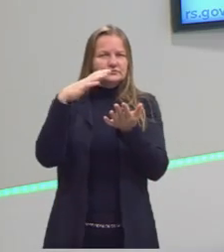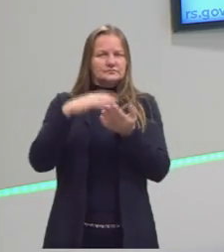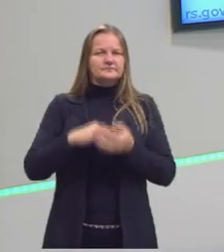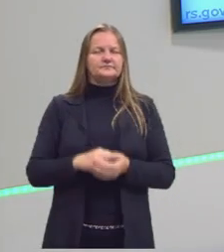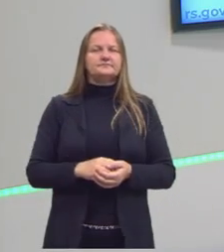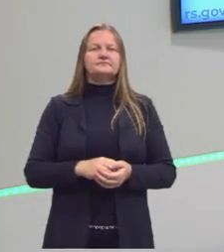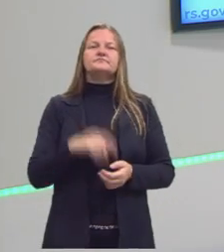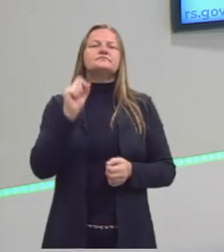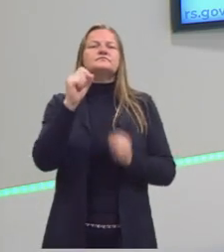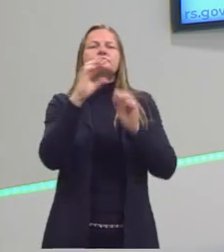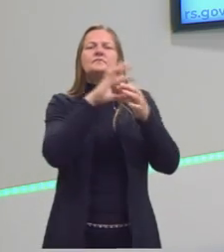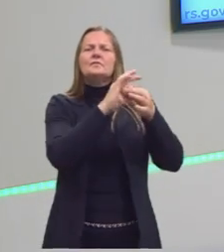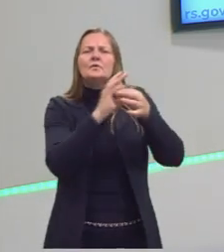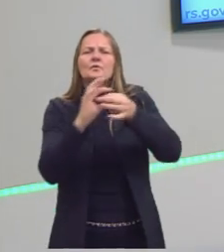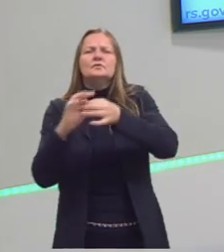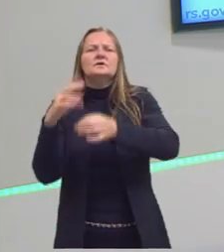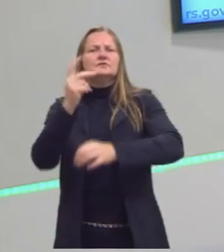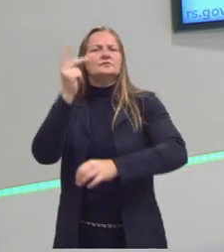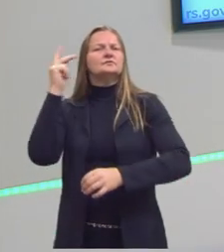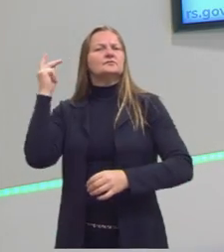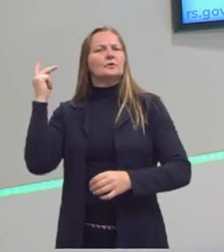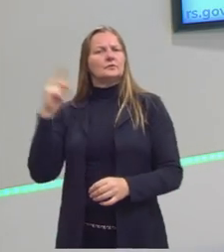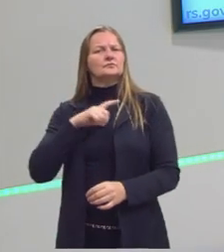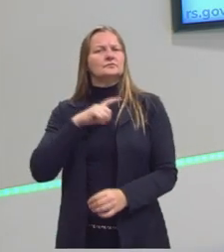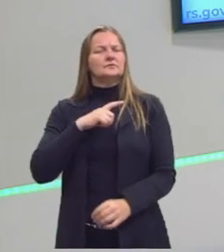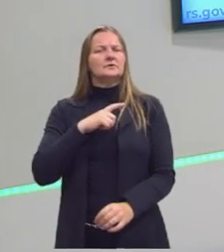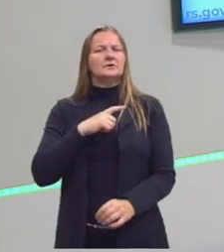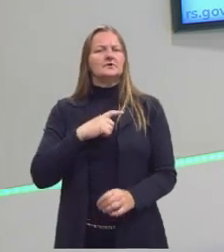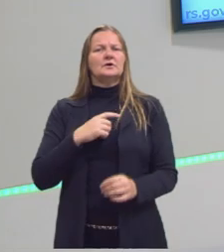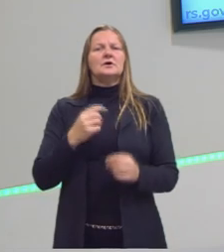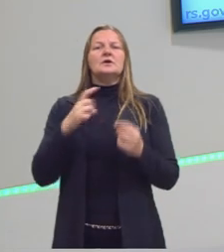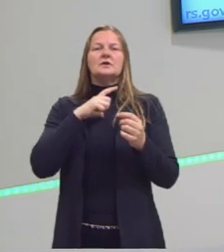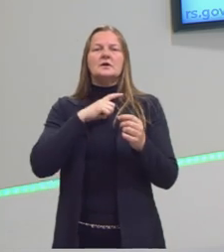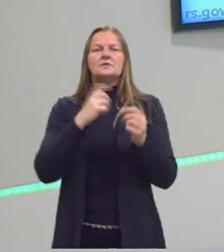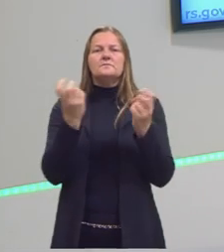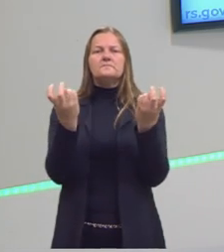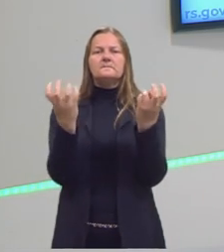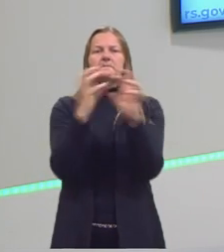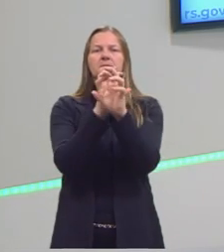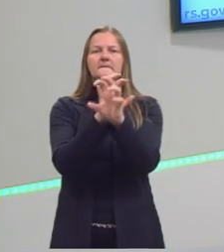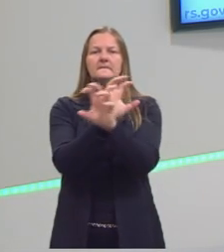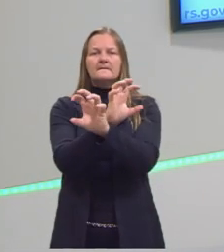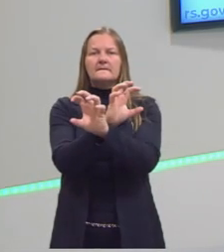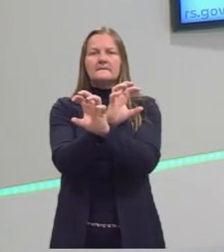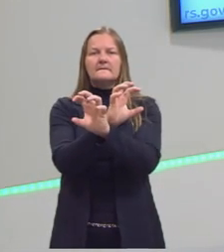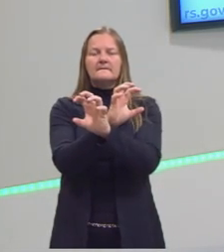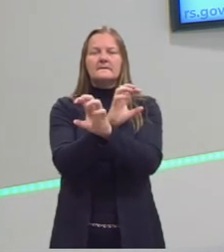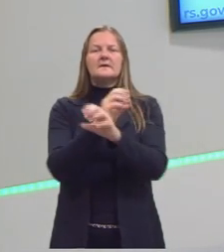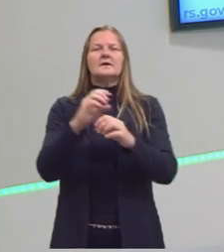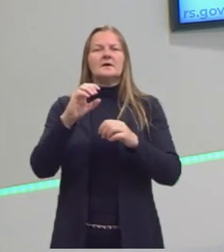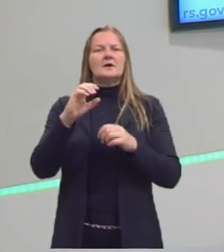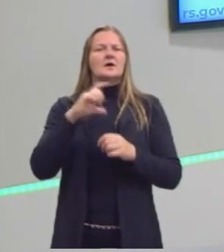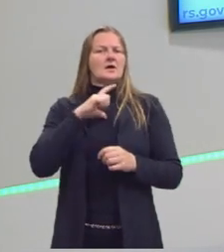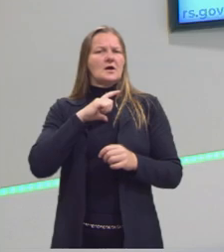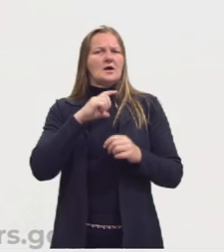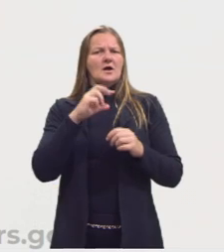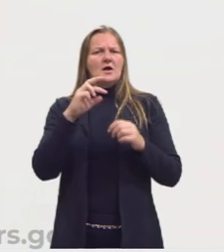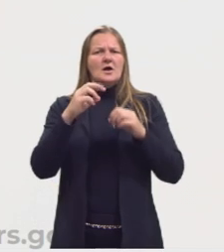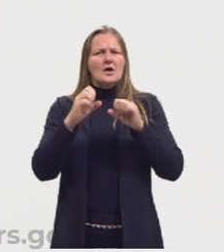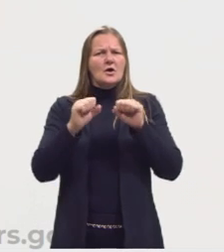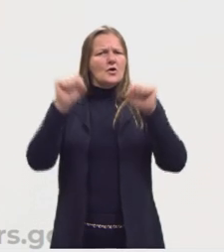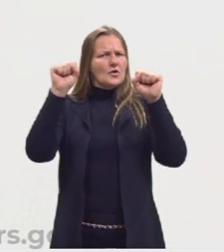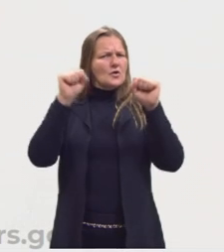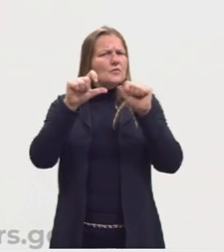Qual é o contexto histórico que a gente tem? A gente tem a contra-reforma que já vinha lá do quinhentismo. A gente tem no